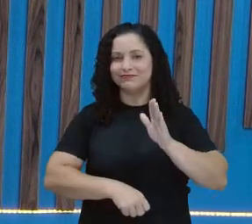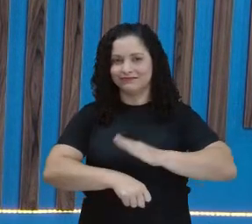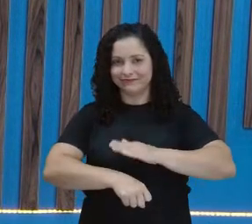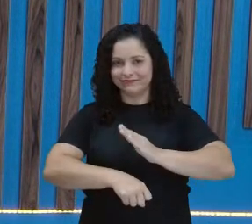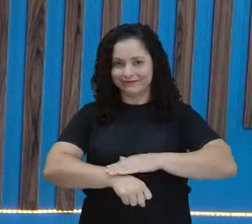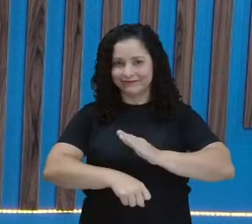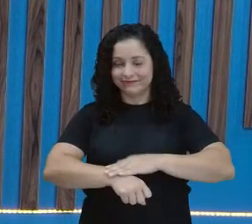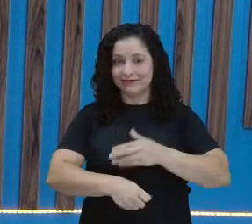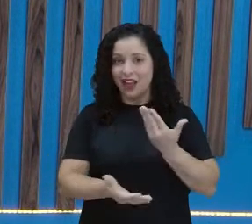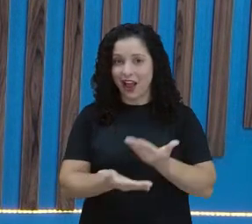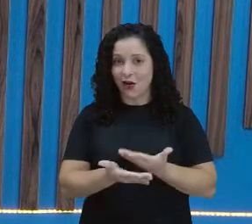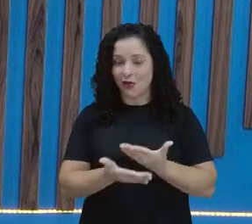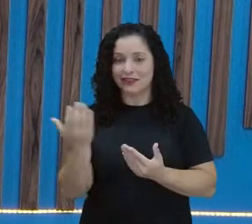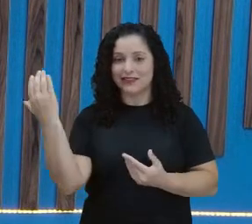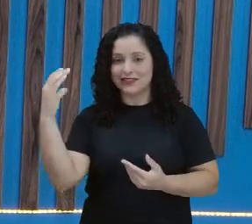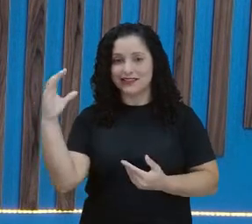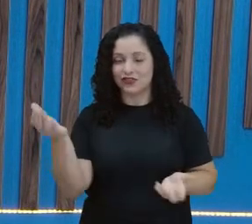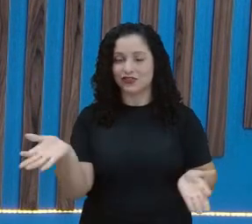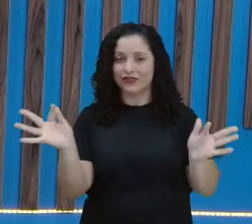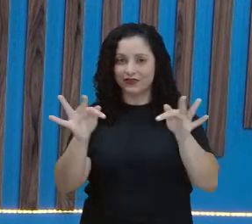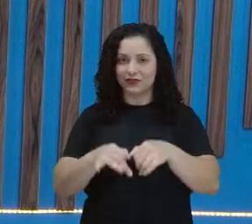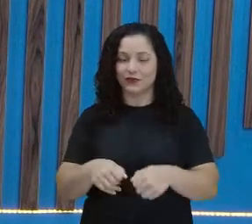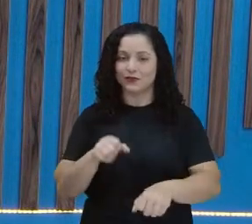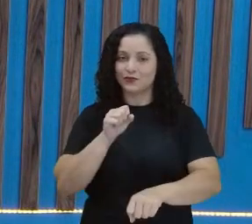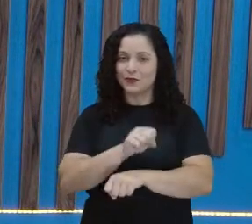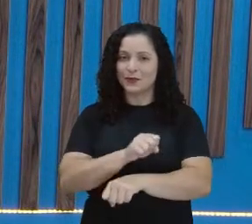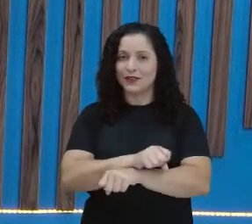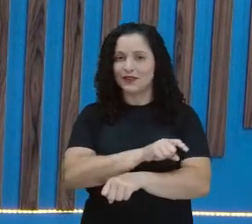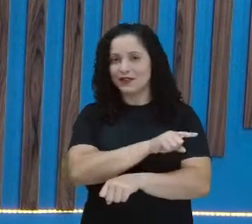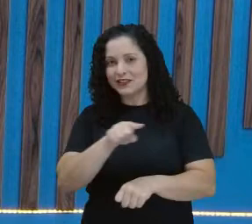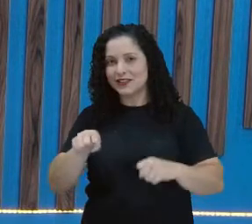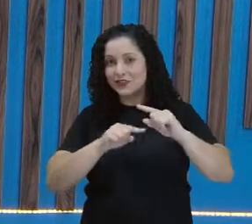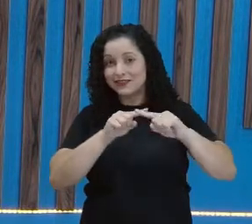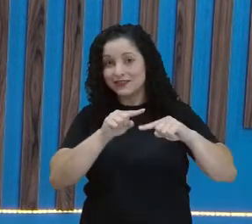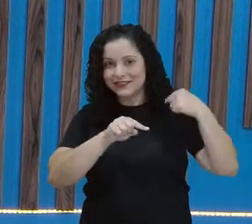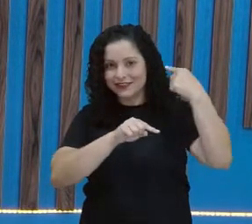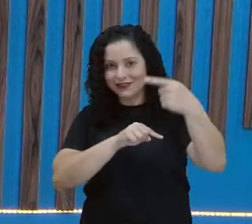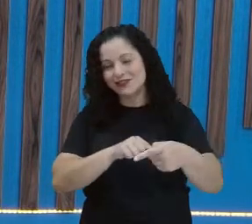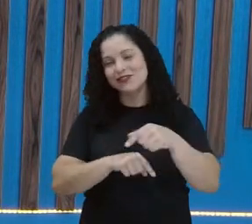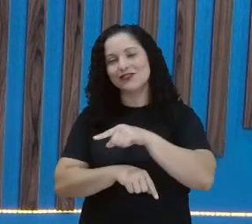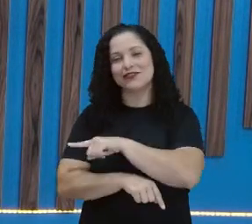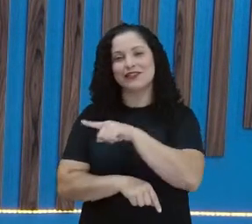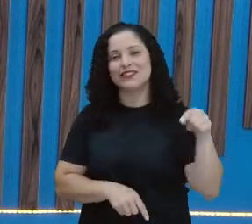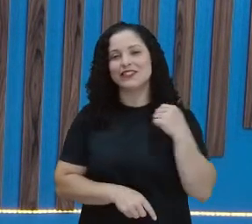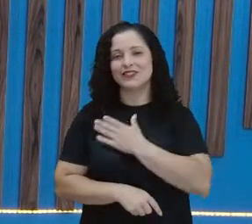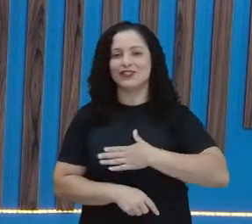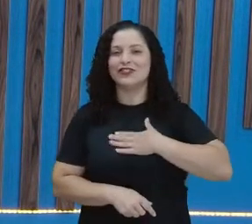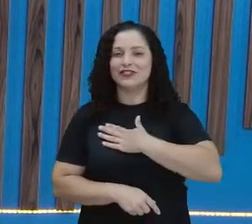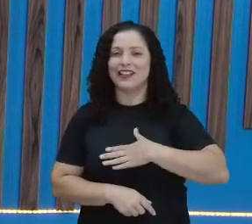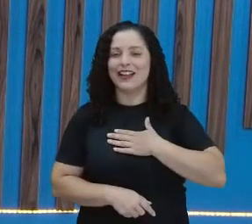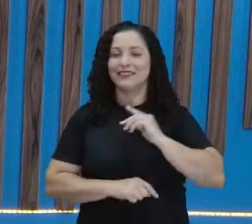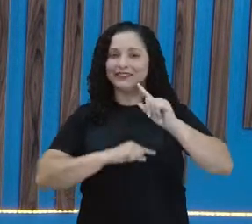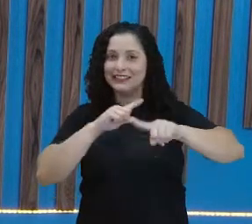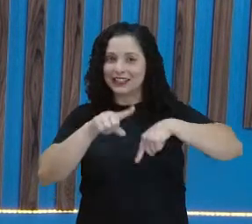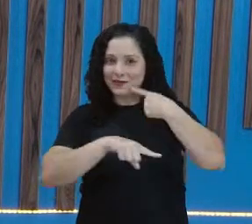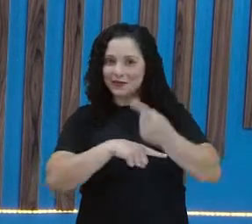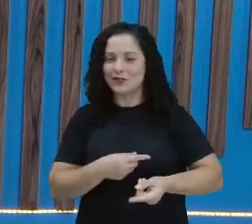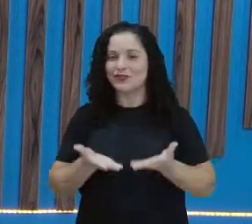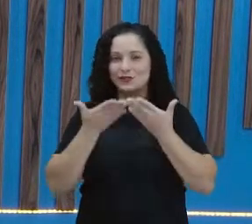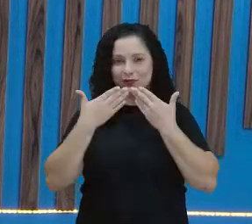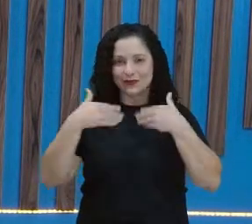de ciências fica por aqui. Aguardando vocês para um próximo momento. Espero que vocês tenham gostado, meus amores. Até a próxima.